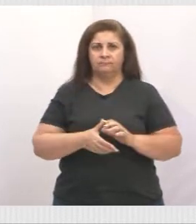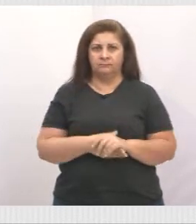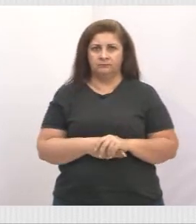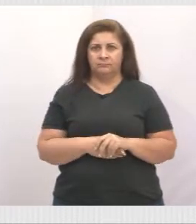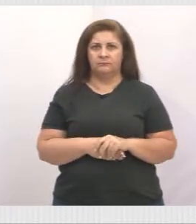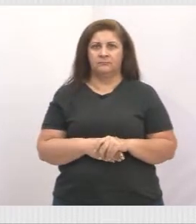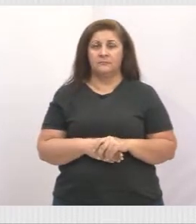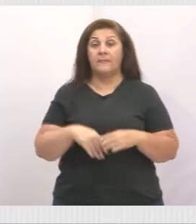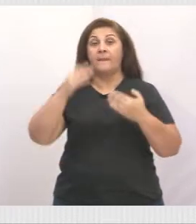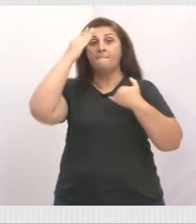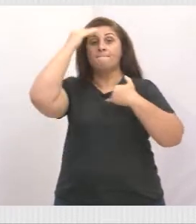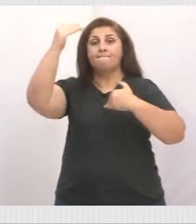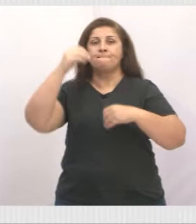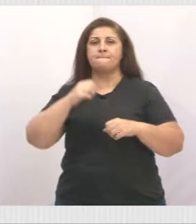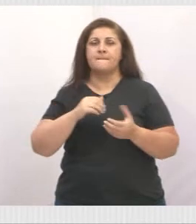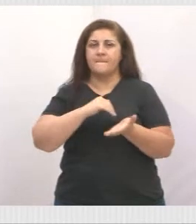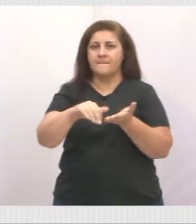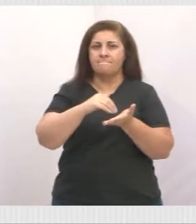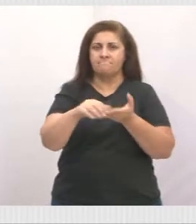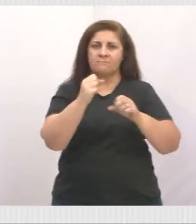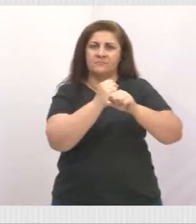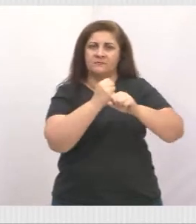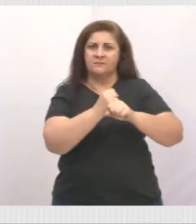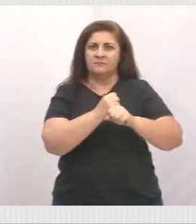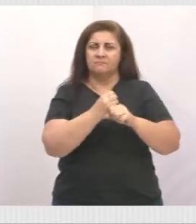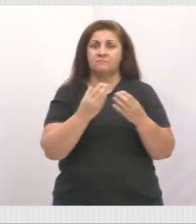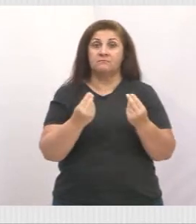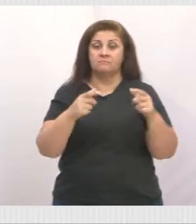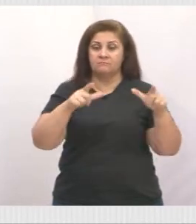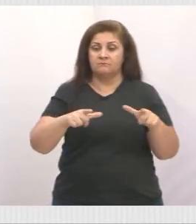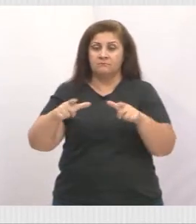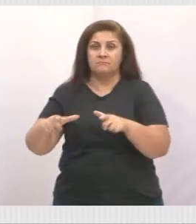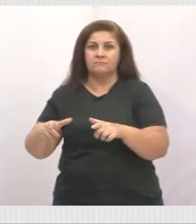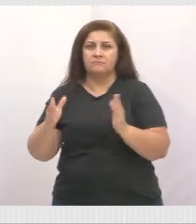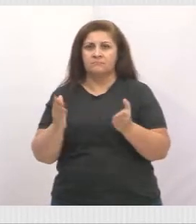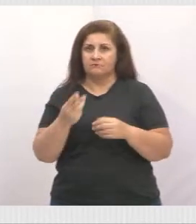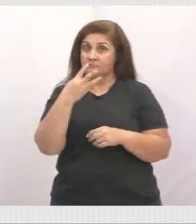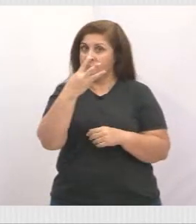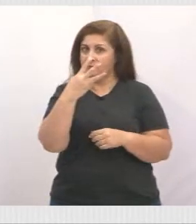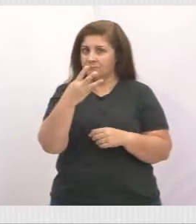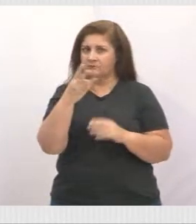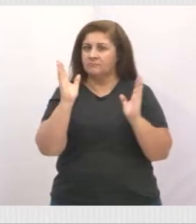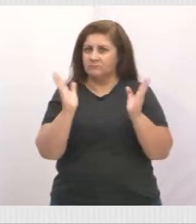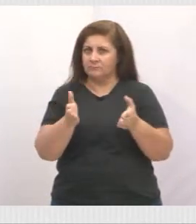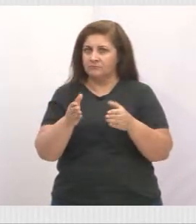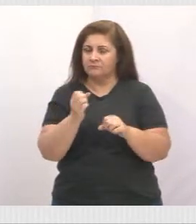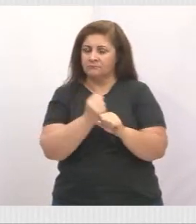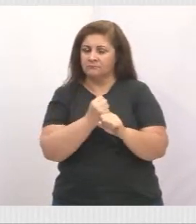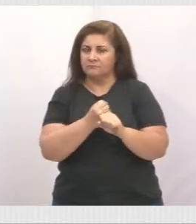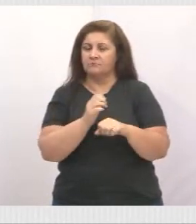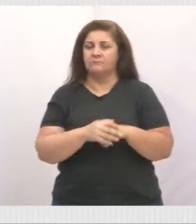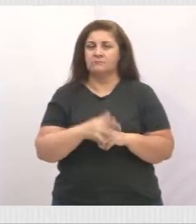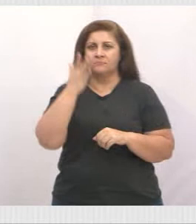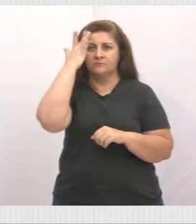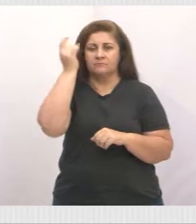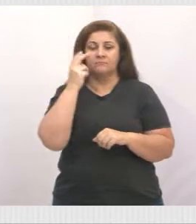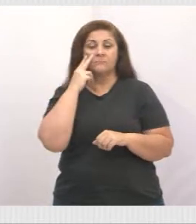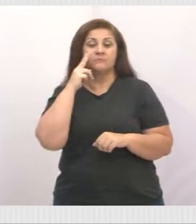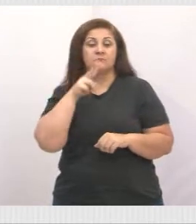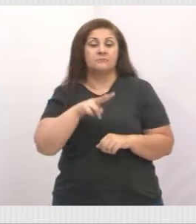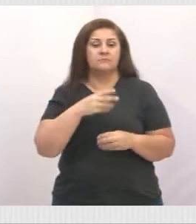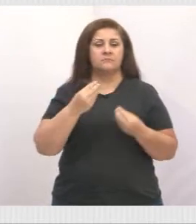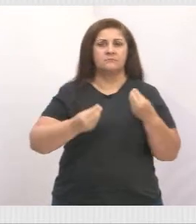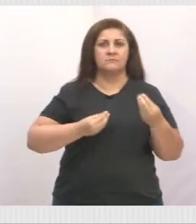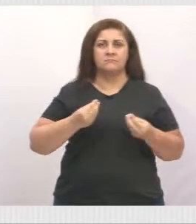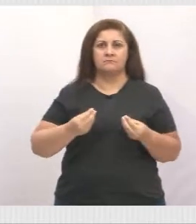e agradecer a infra, que em vários pontos já consertamos três pontos. Amanhã estaremos lá para averiguar um